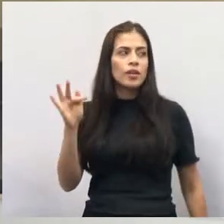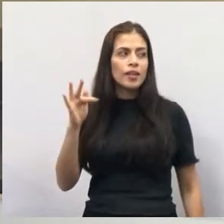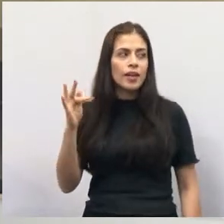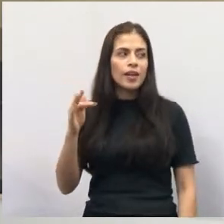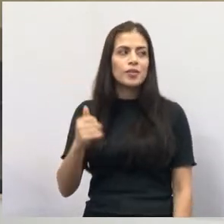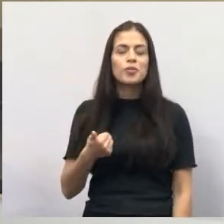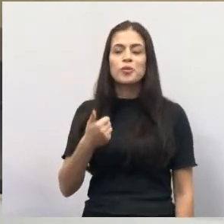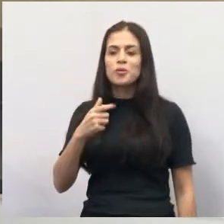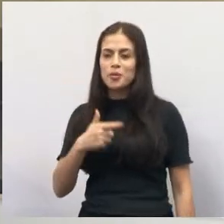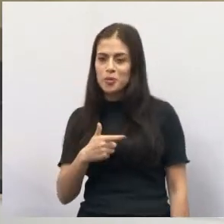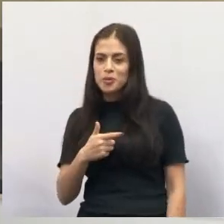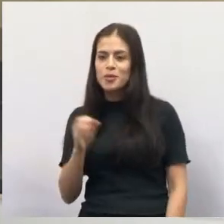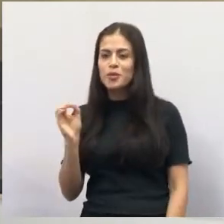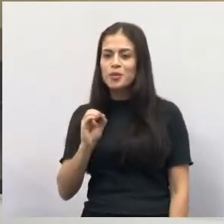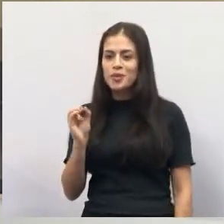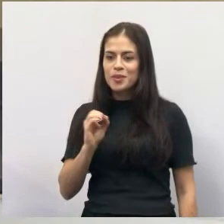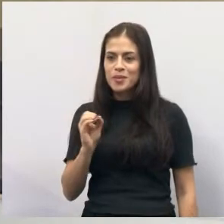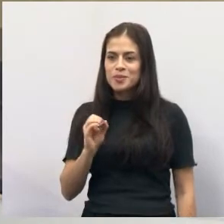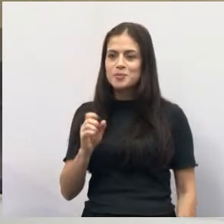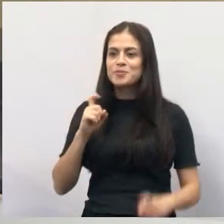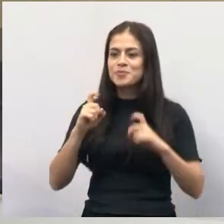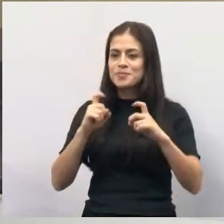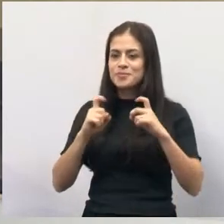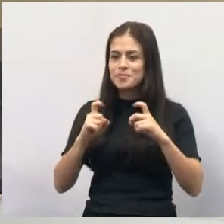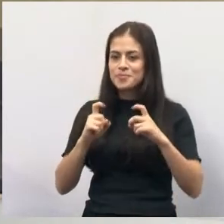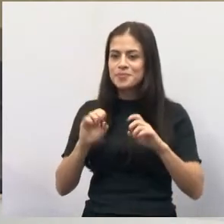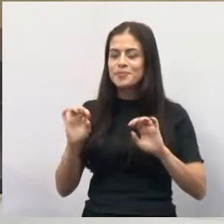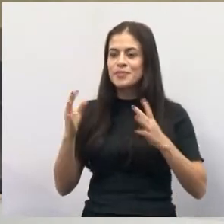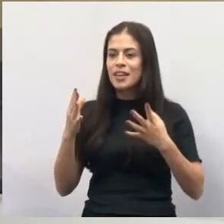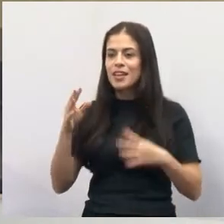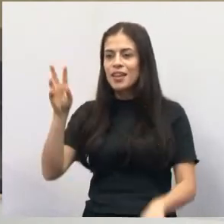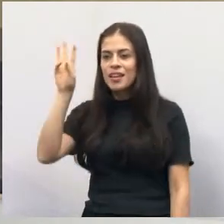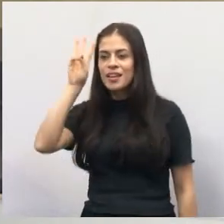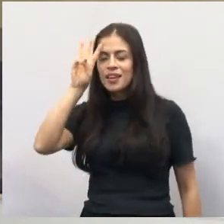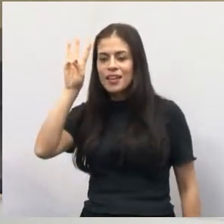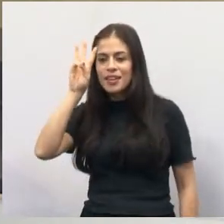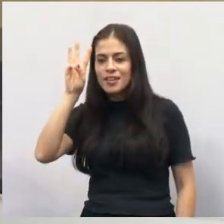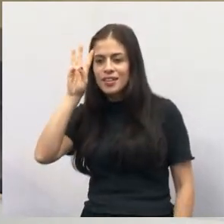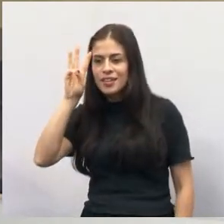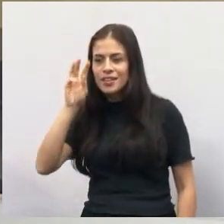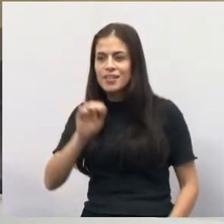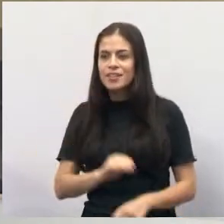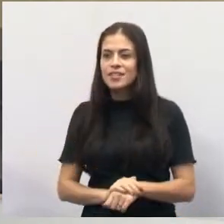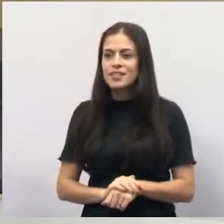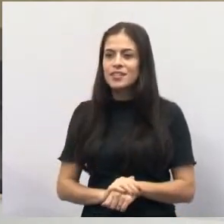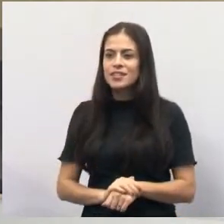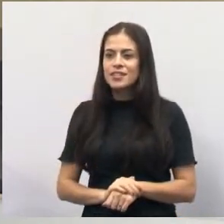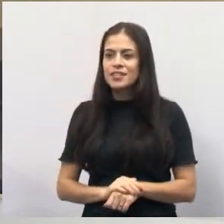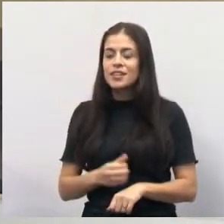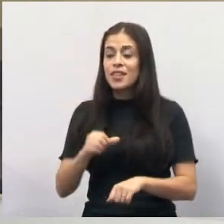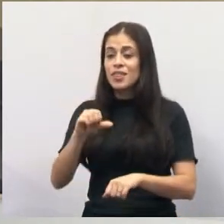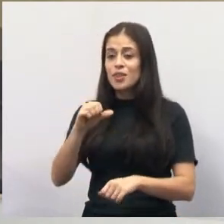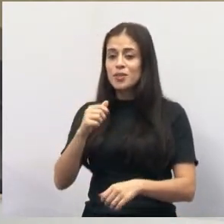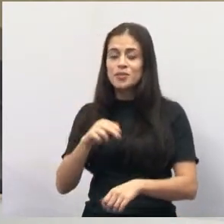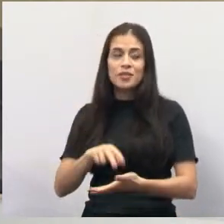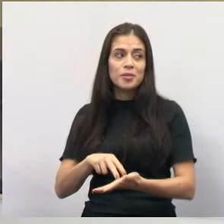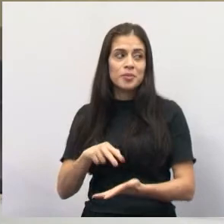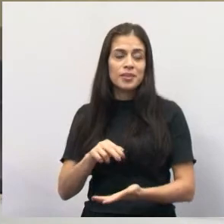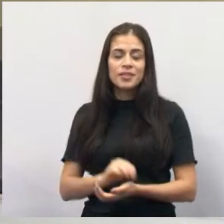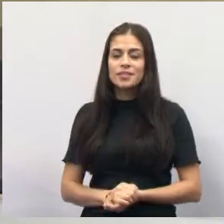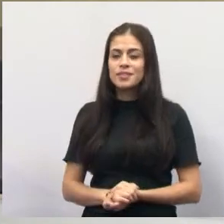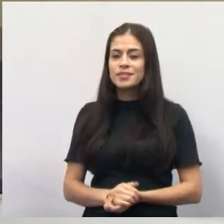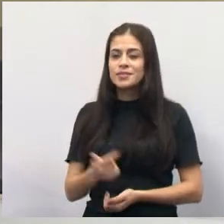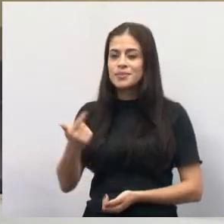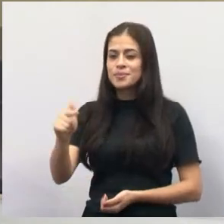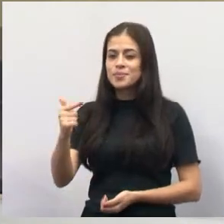sessão da próxima semana ocorrerá terça-feira, em 11 de outubro de 2022, às nove horas da manhã. Não